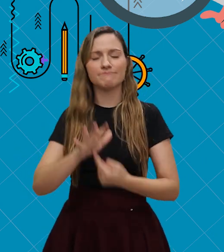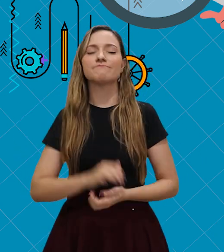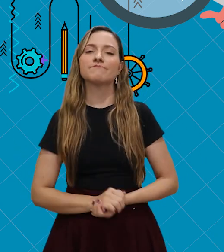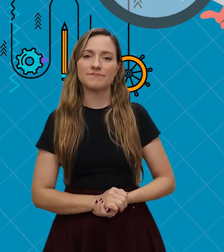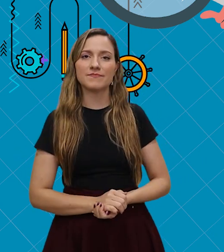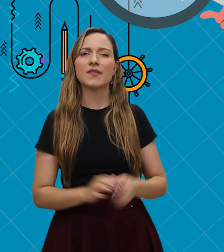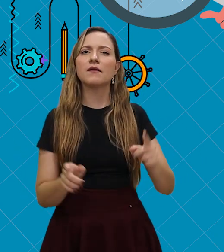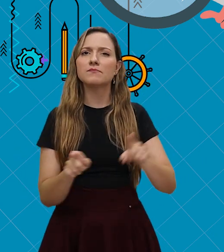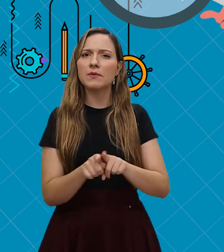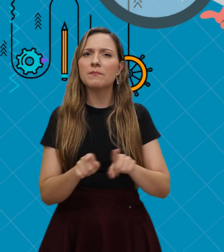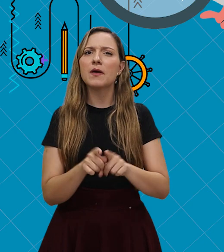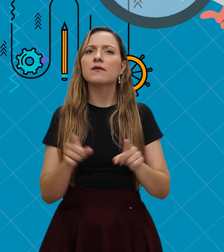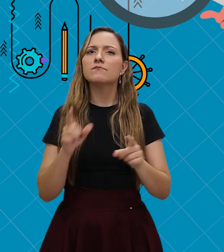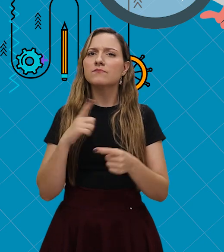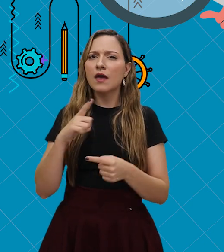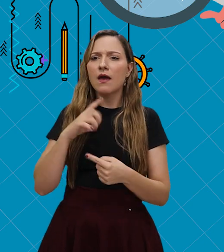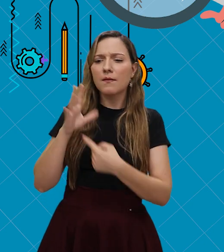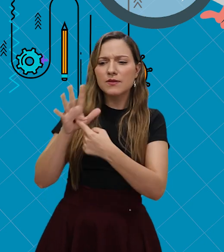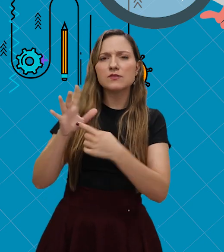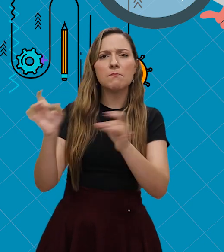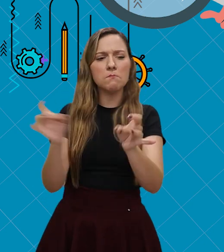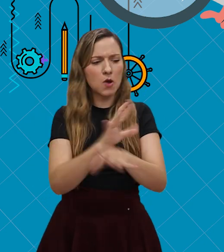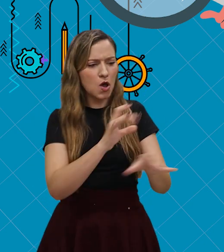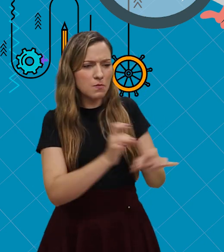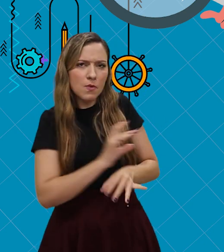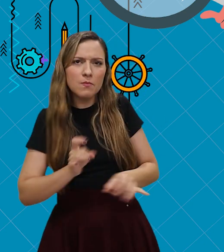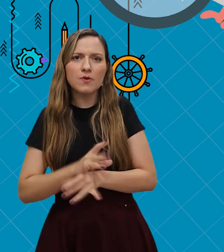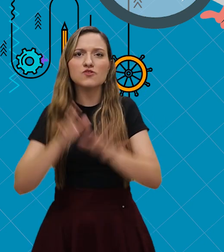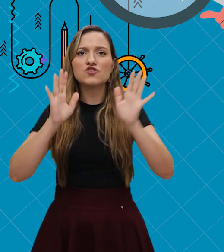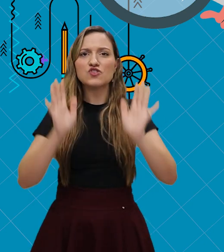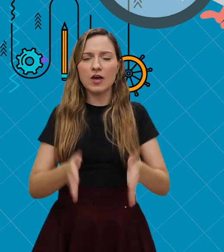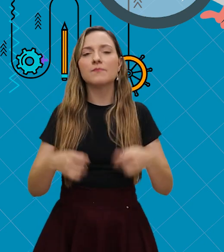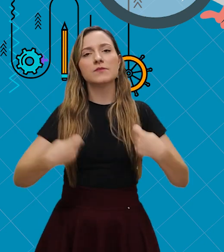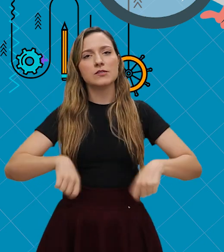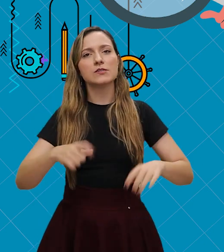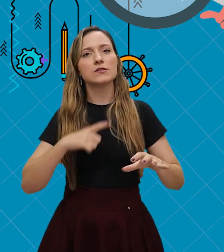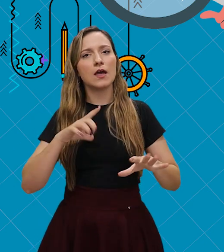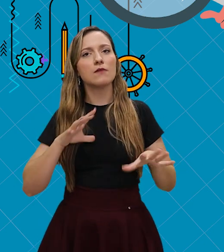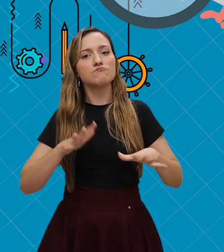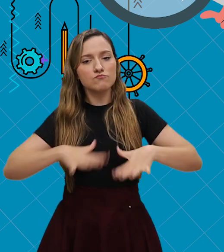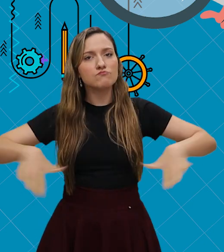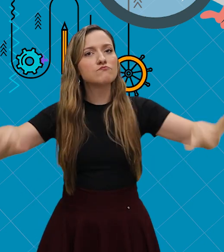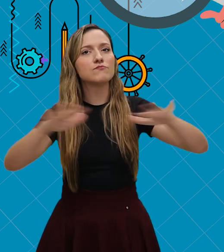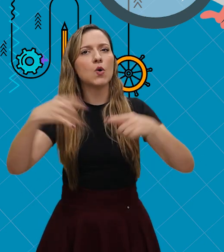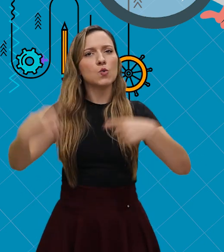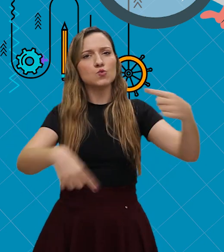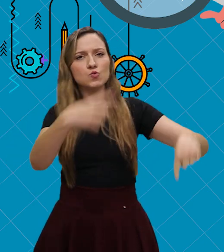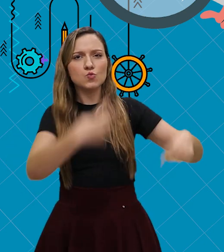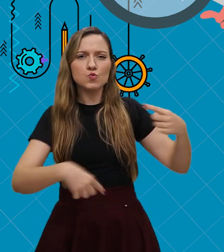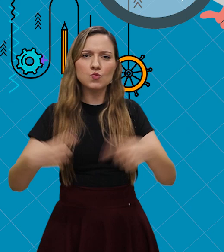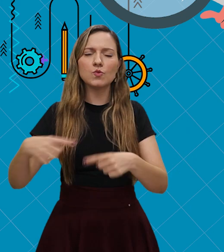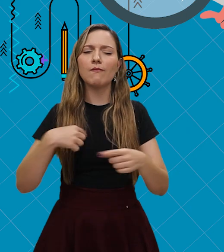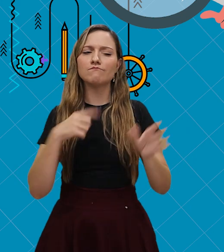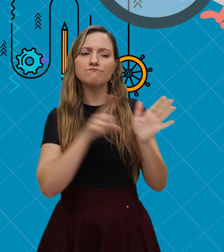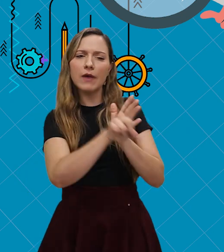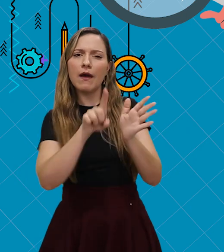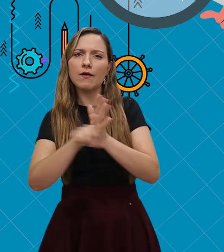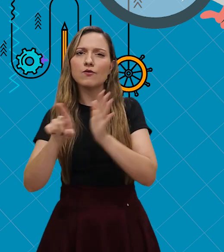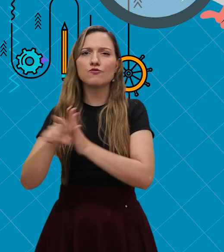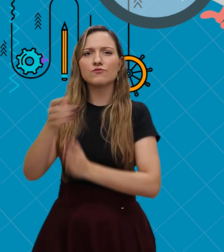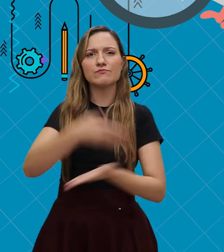Após todas as apresentações, promovam uma discussão em grupo e faça perguntas aos seus